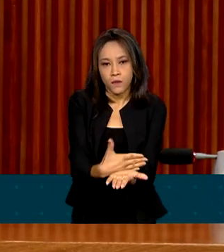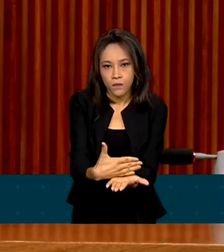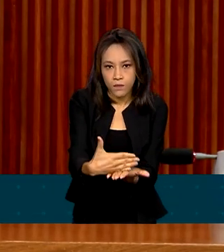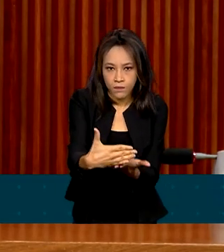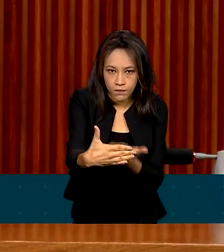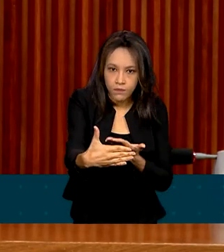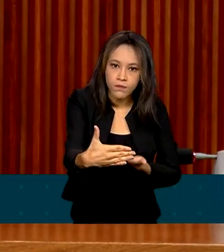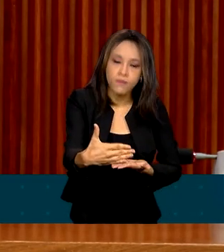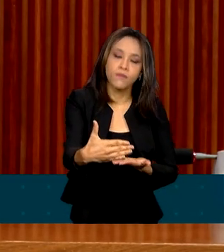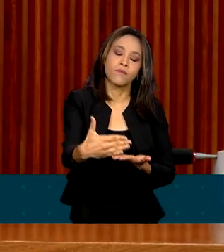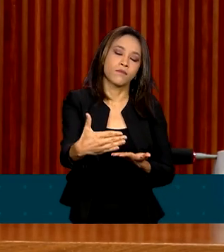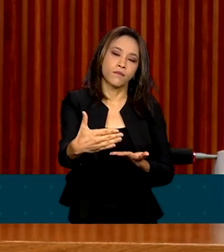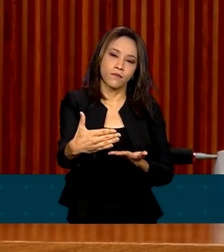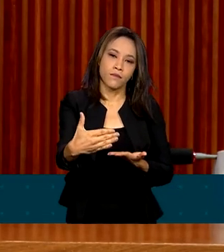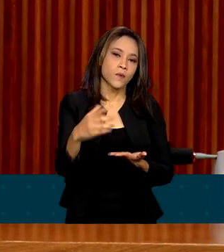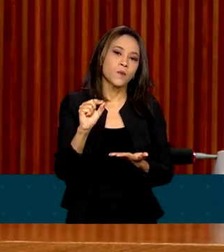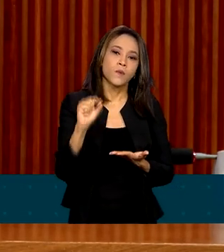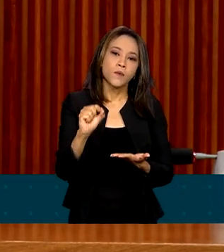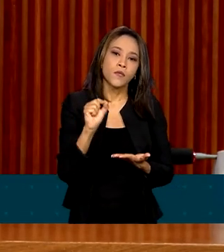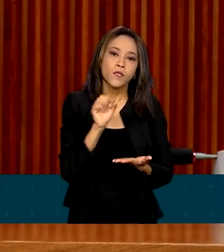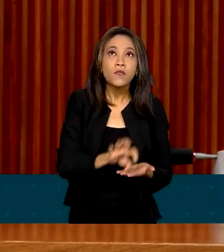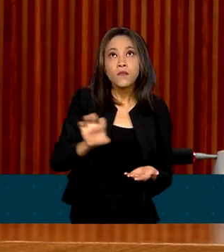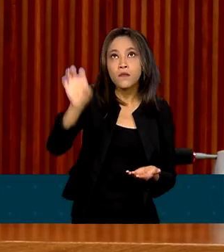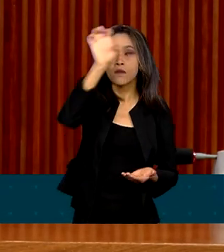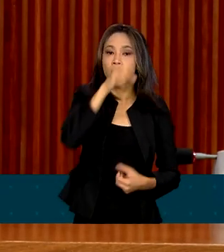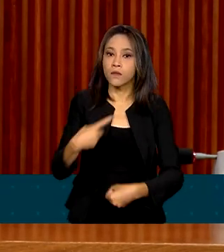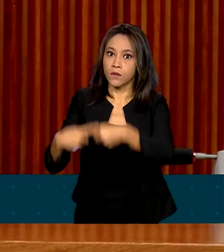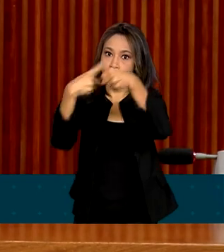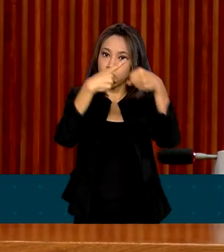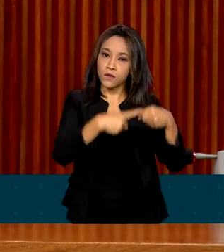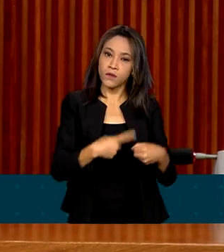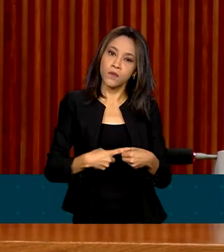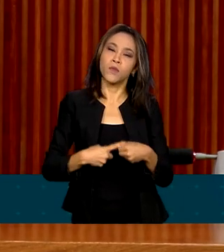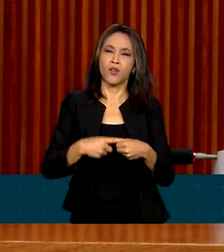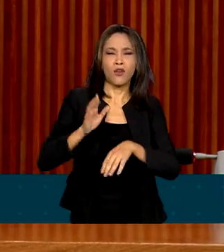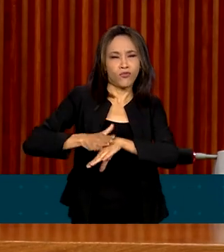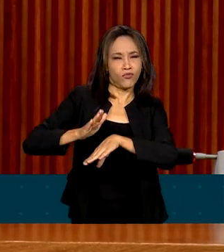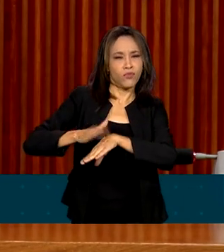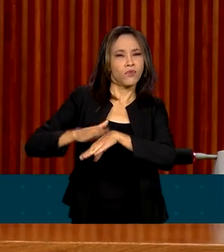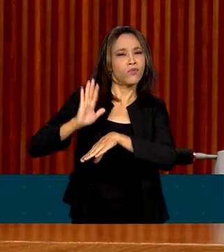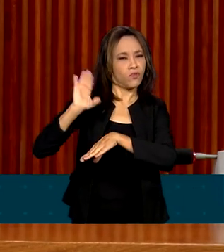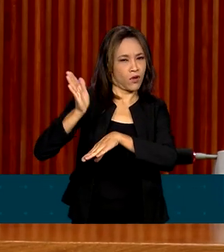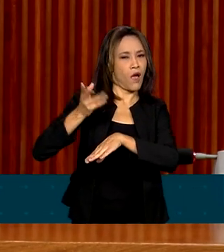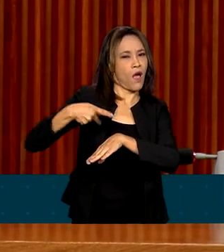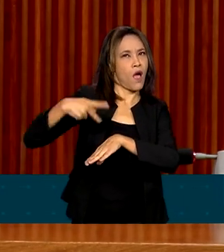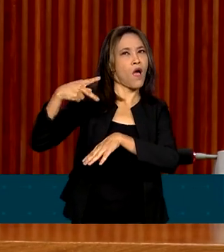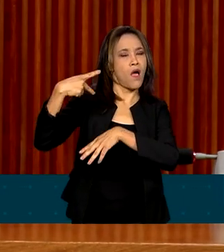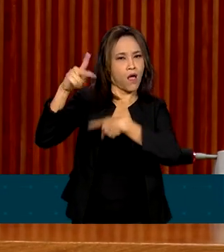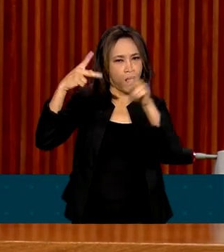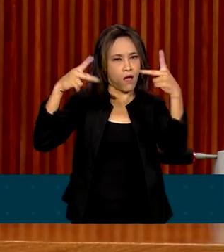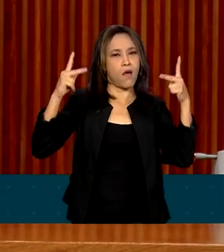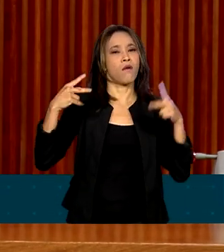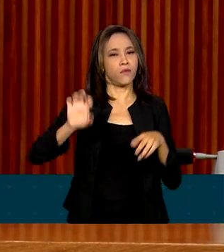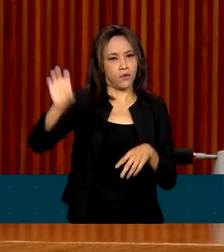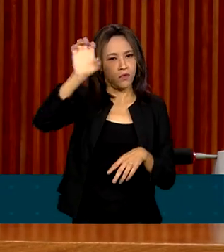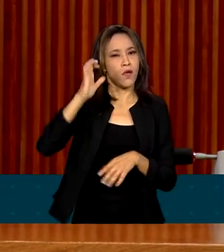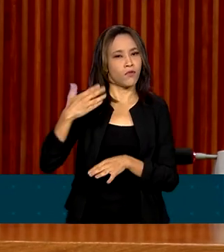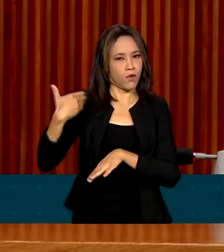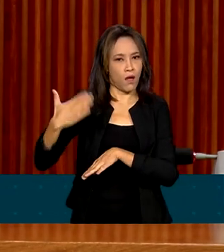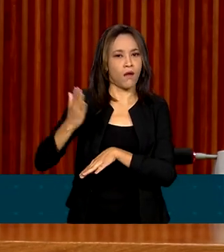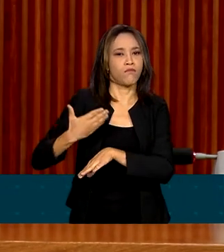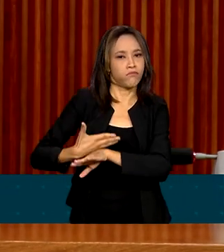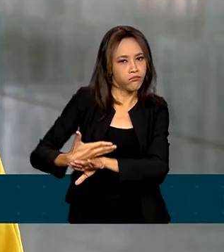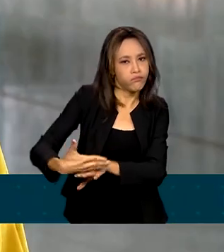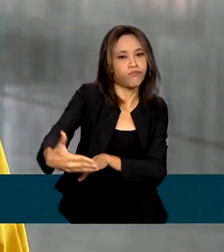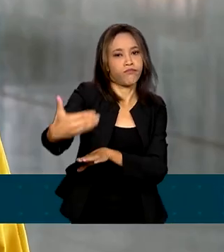o que estados e municípios, especialmente os estados, já fazem há alguns anos, projetos de